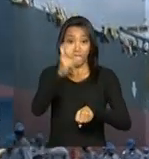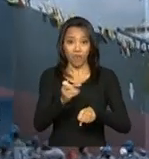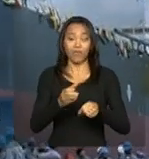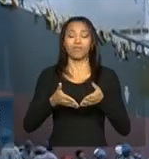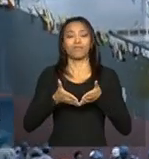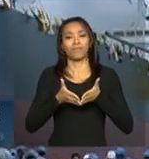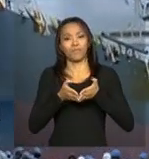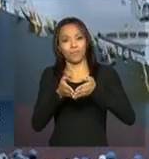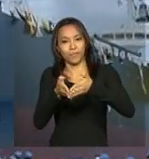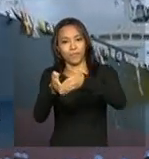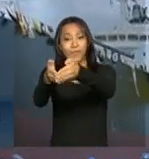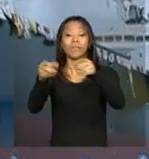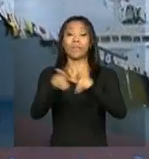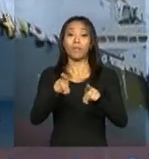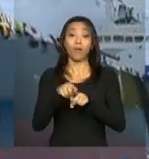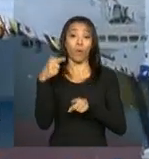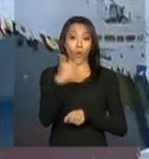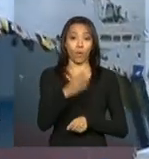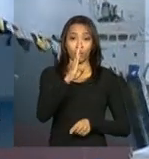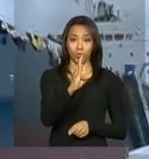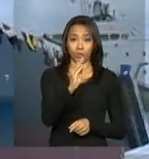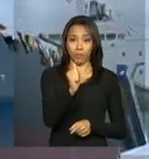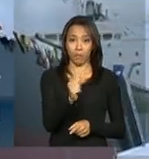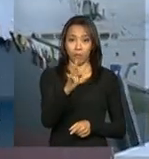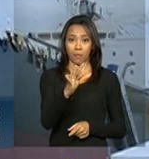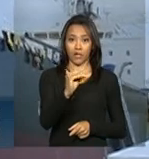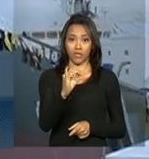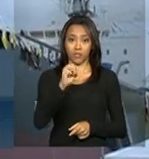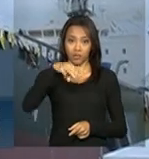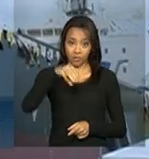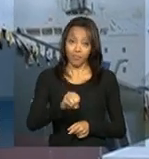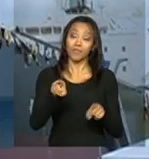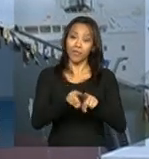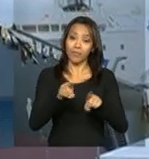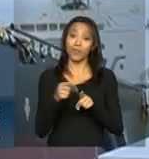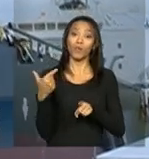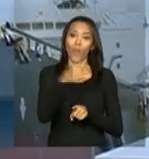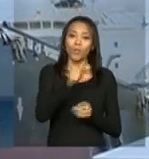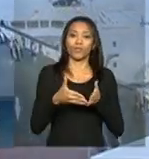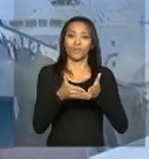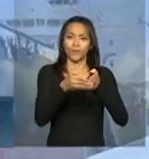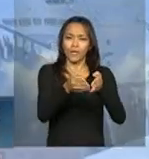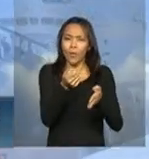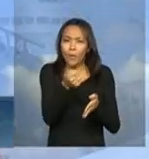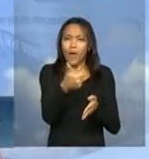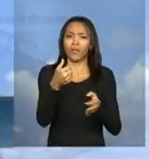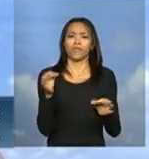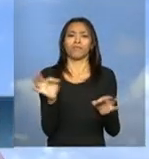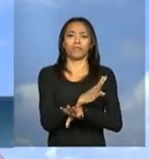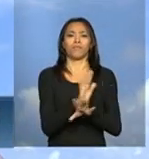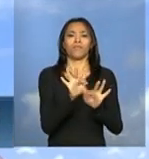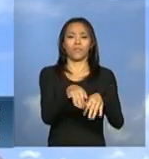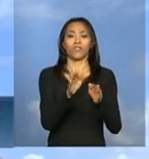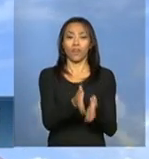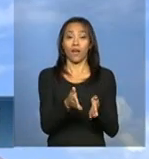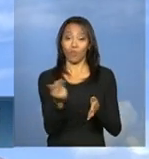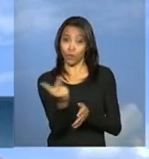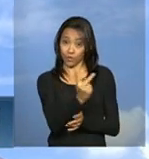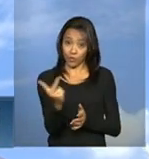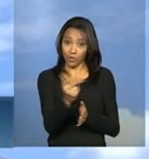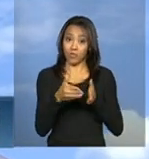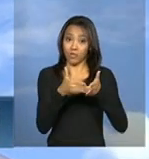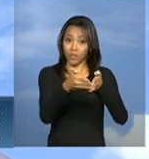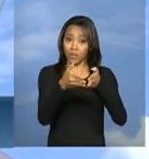Hoje também será feito o batismo do navio Henrique Dias, que está em fase final de acabamento aqui no estaleiro. Os dois navios têm